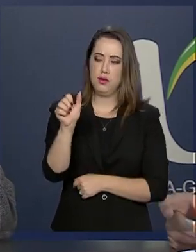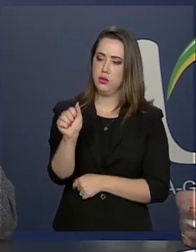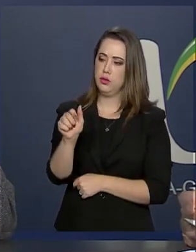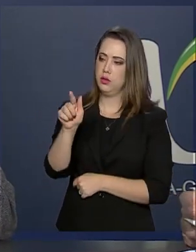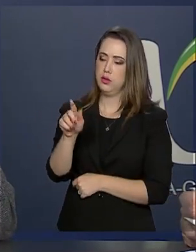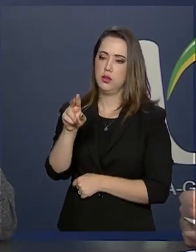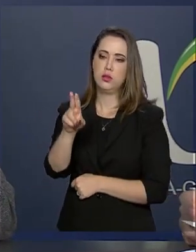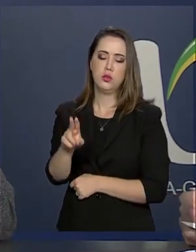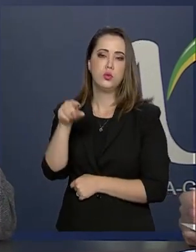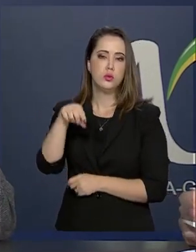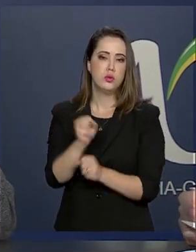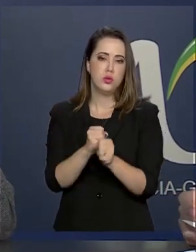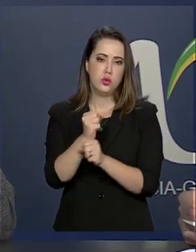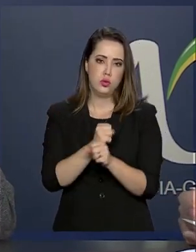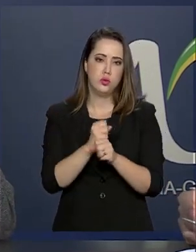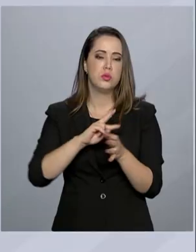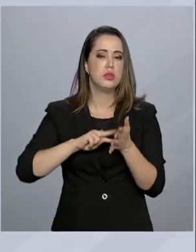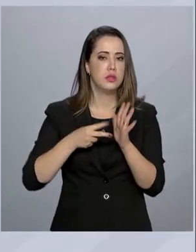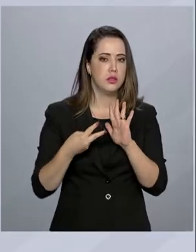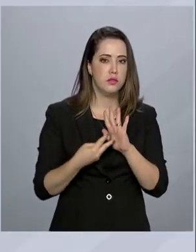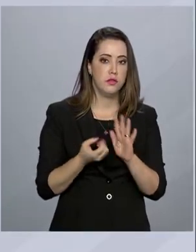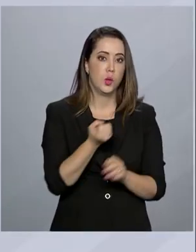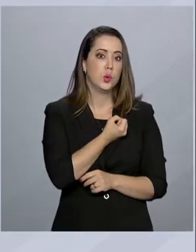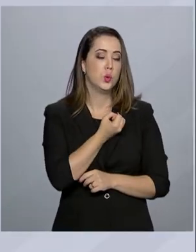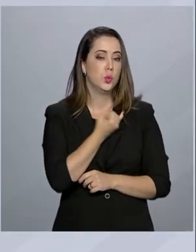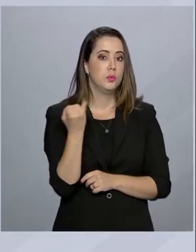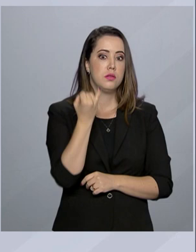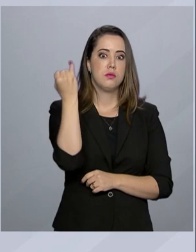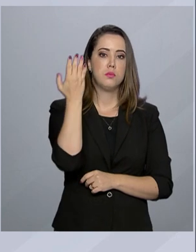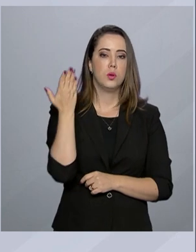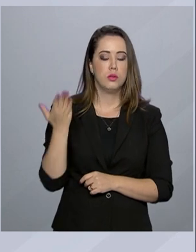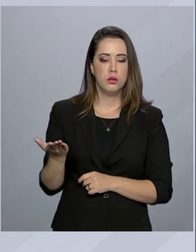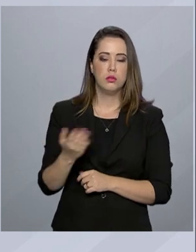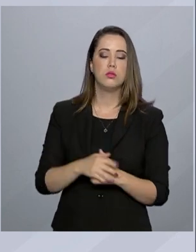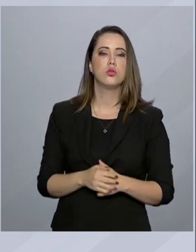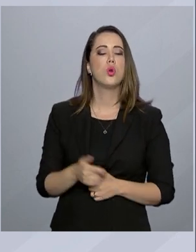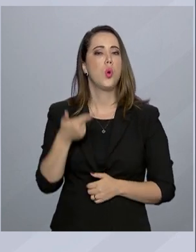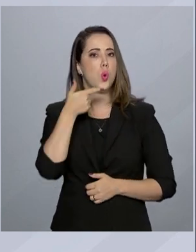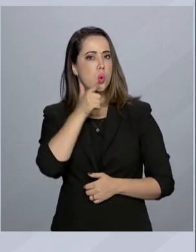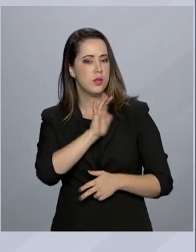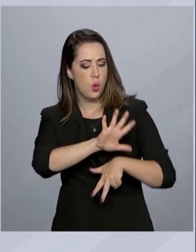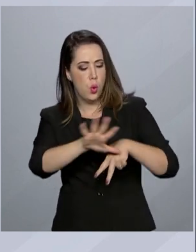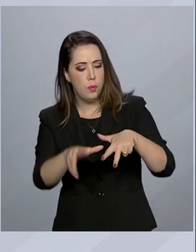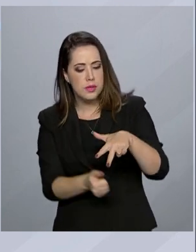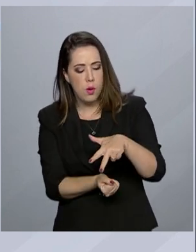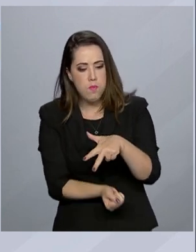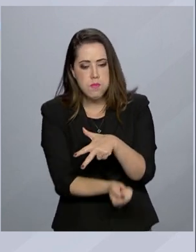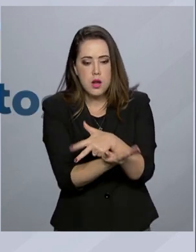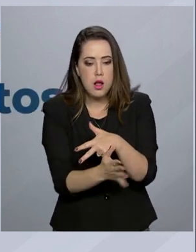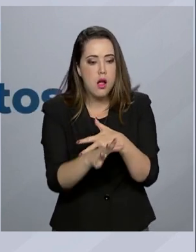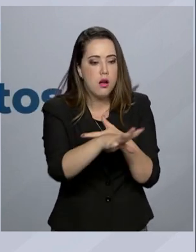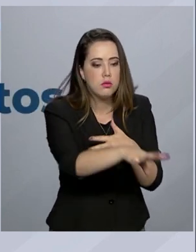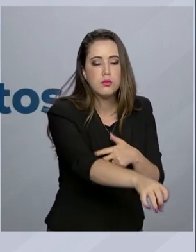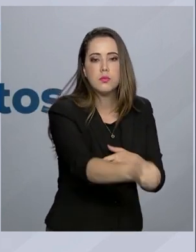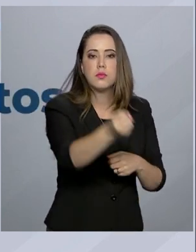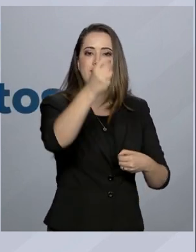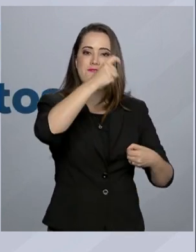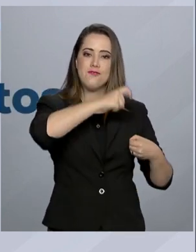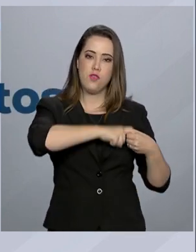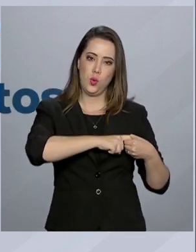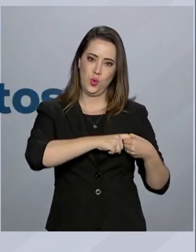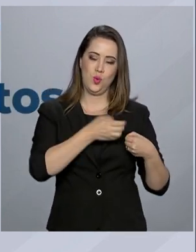ano pode ser traduzido em números. Foram garantidos R$ 233 bilhões em